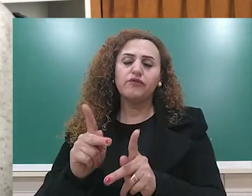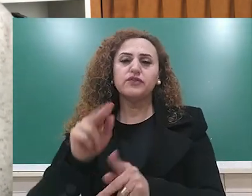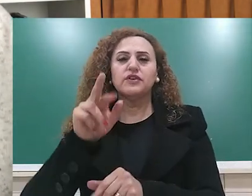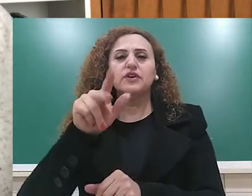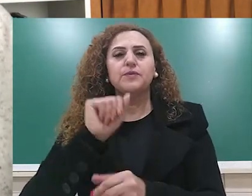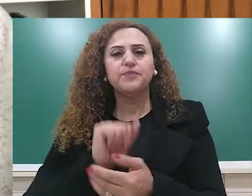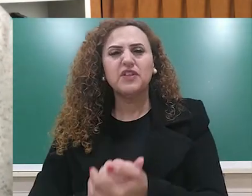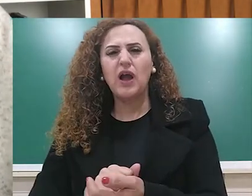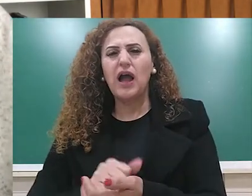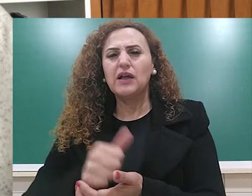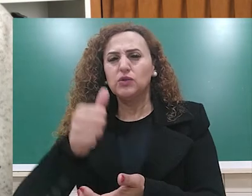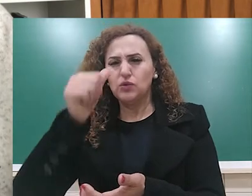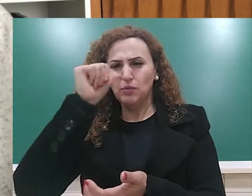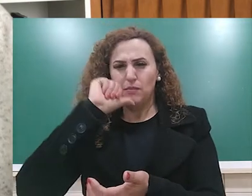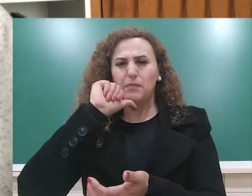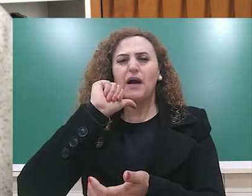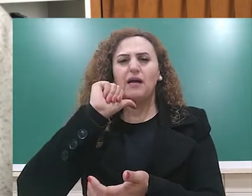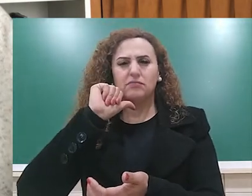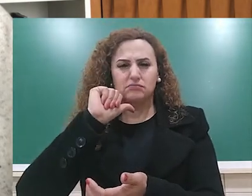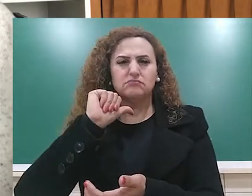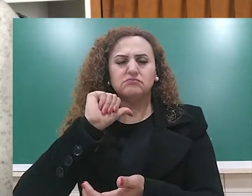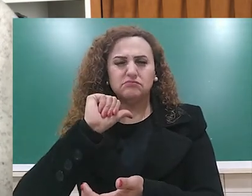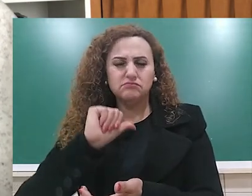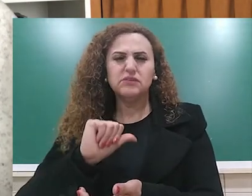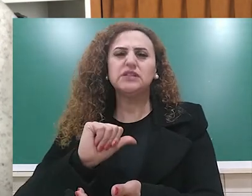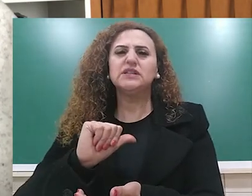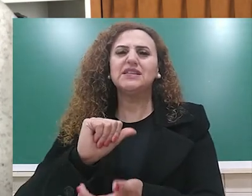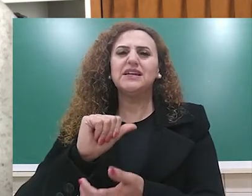bebida alcoólica fermentada na mandioca,